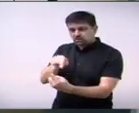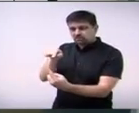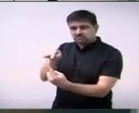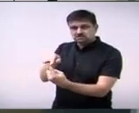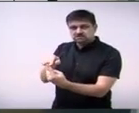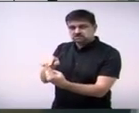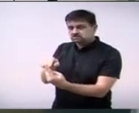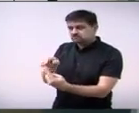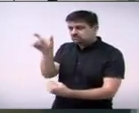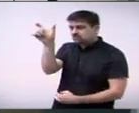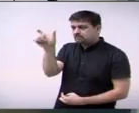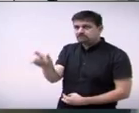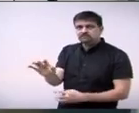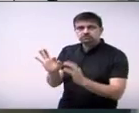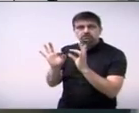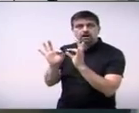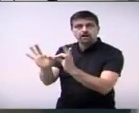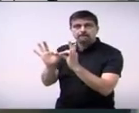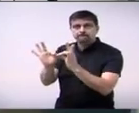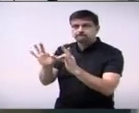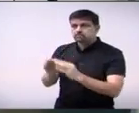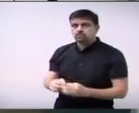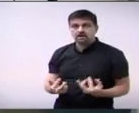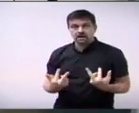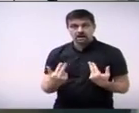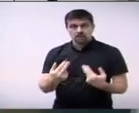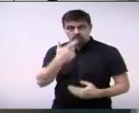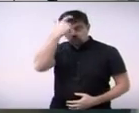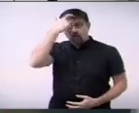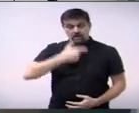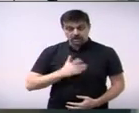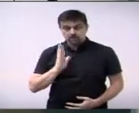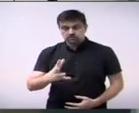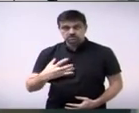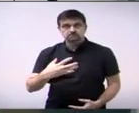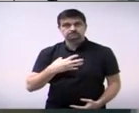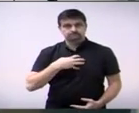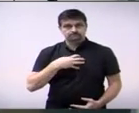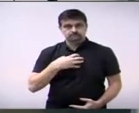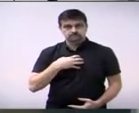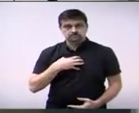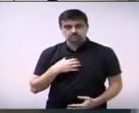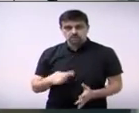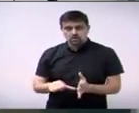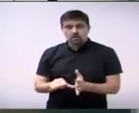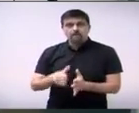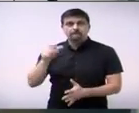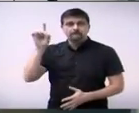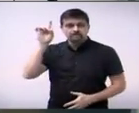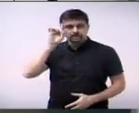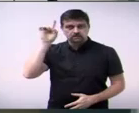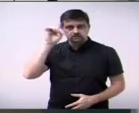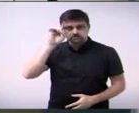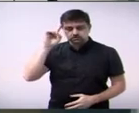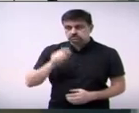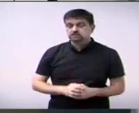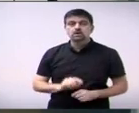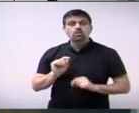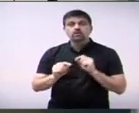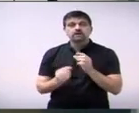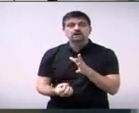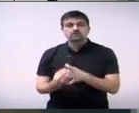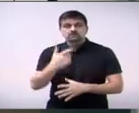pessoas de bem como aconteceu comigo por exemplo aqui no primeiro dia do ano não é companheira quando